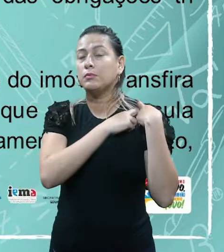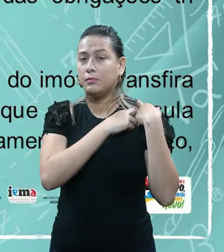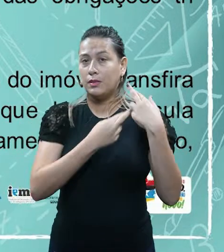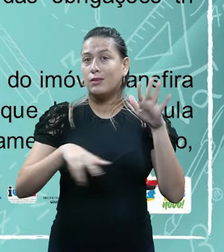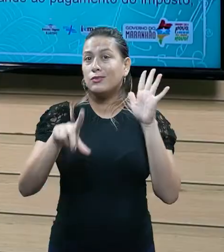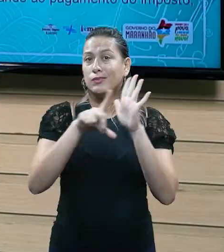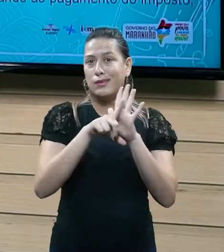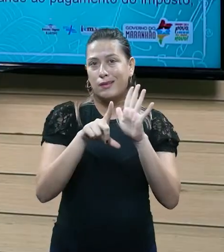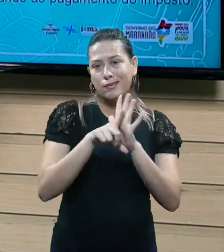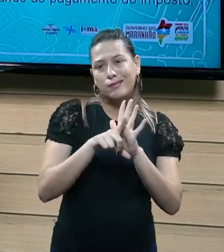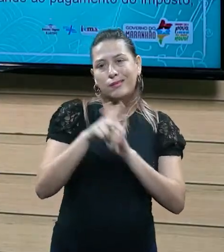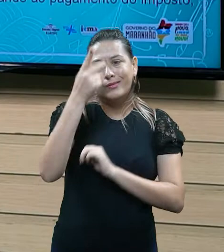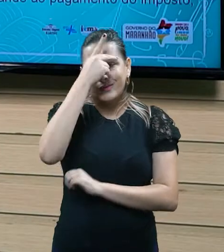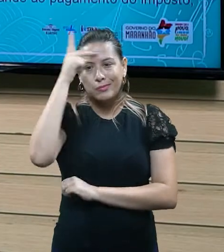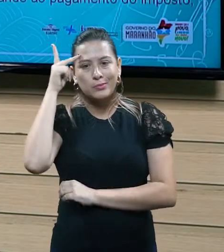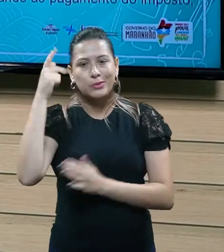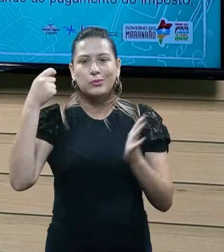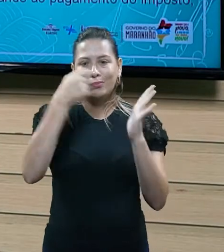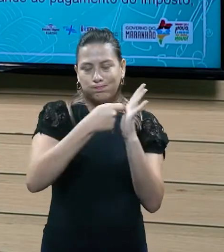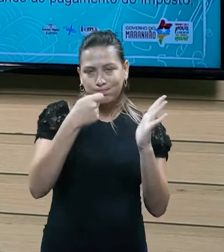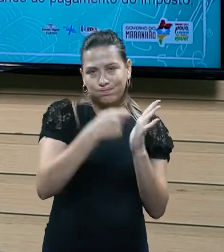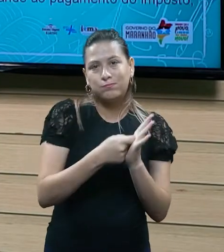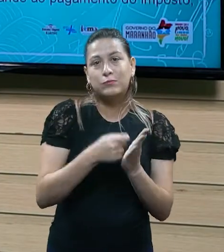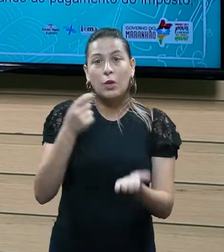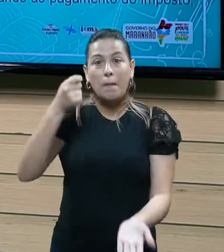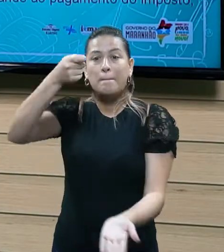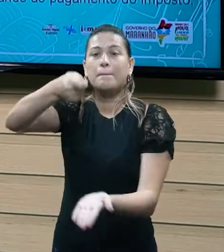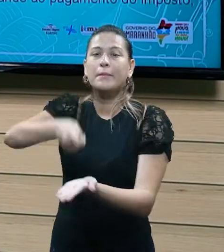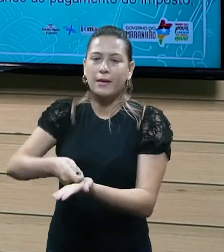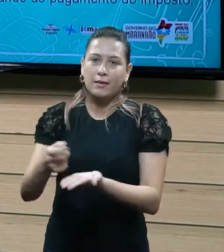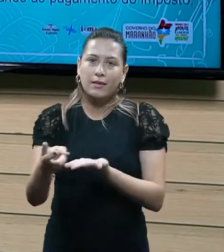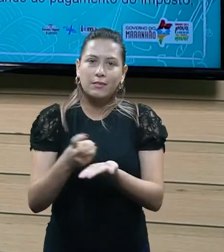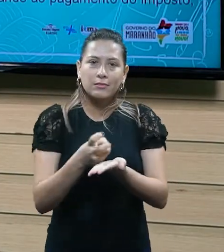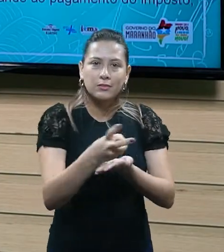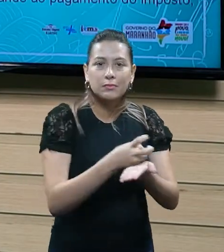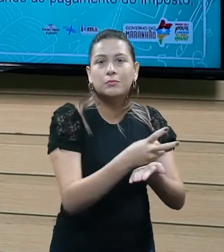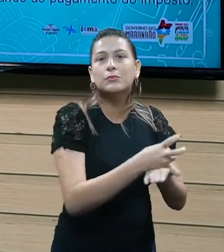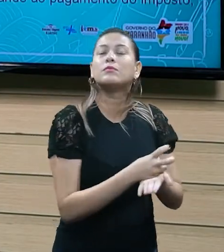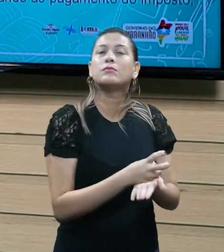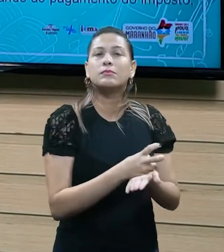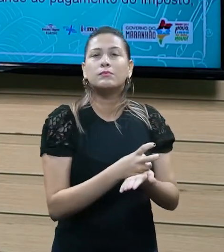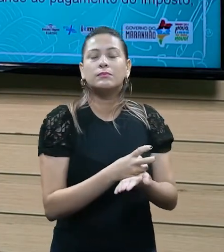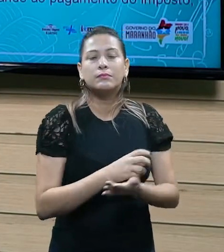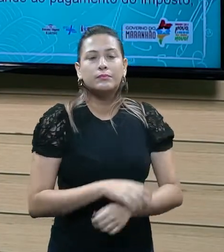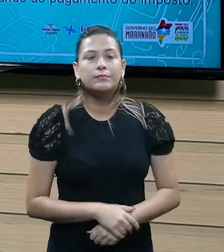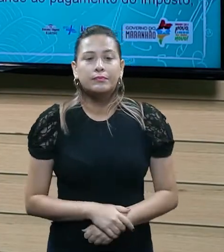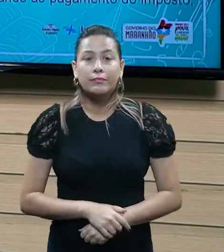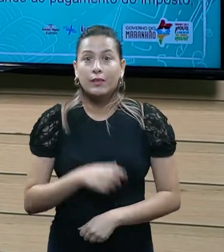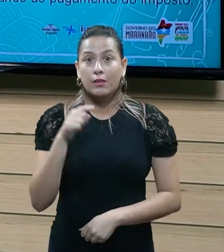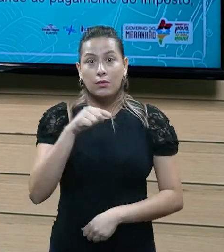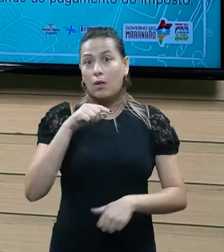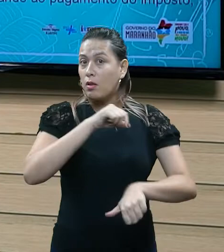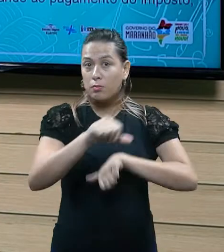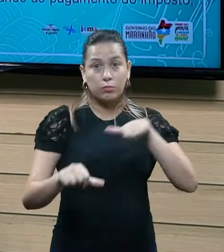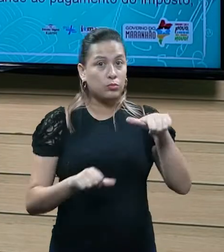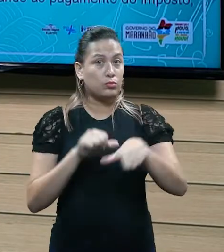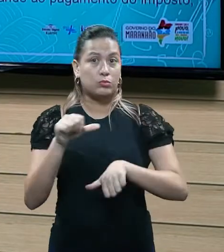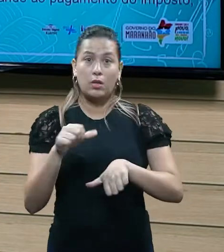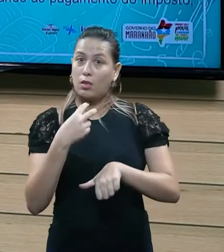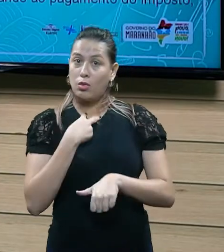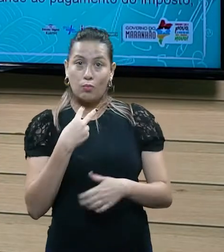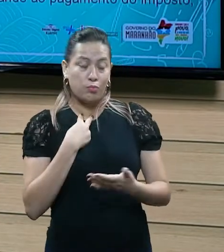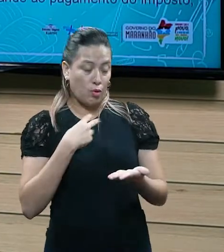ou seja, a modificação do sujeito passivo ela não pode ser modificada por um